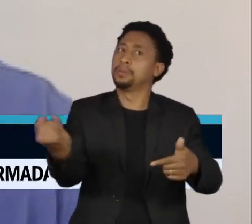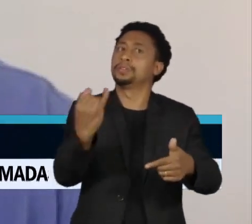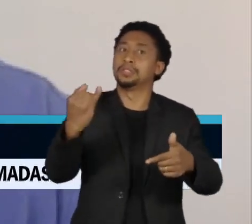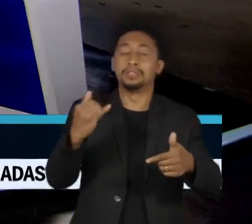distante. obrigado. Obrigado. Obrigado. Obrigado.